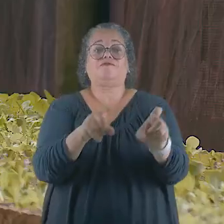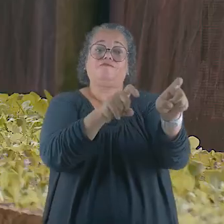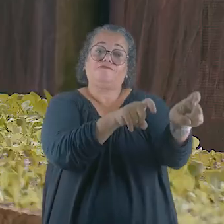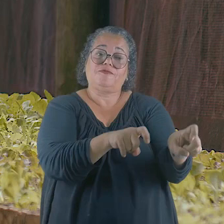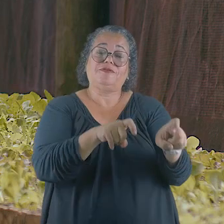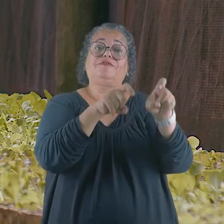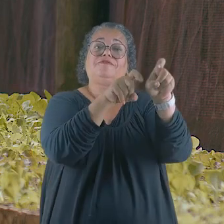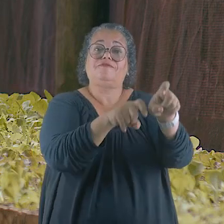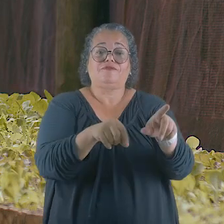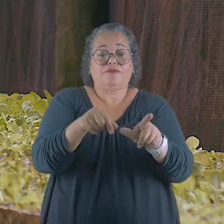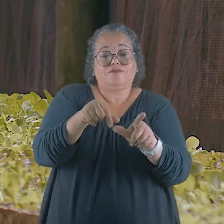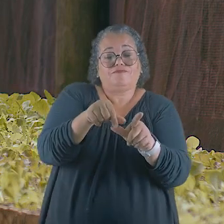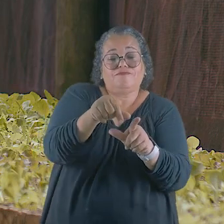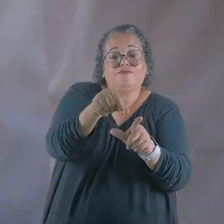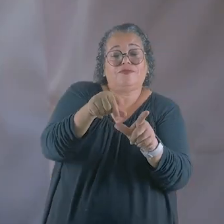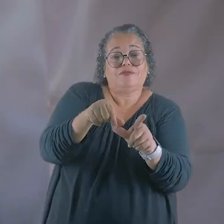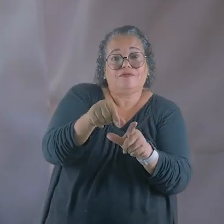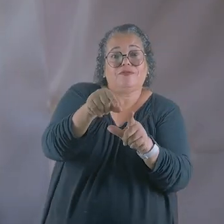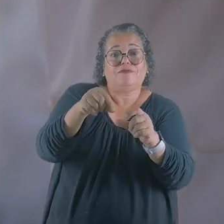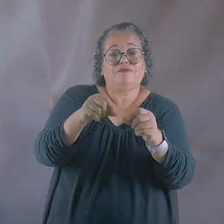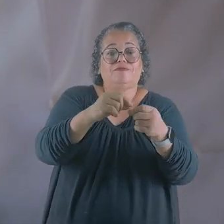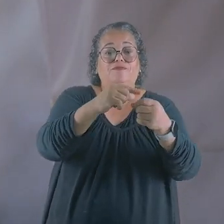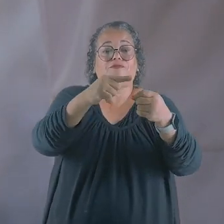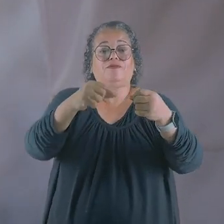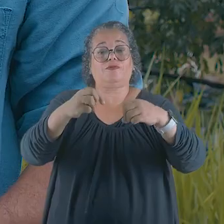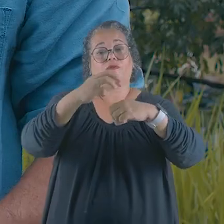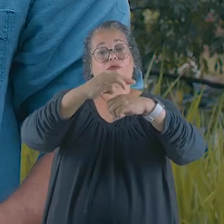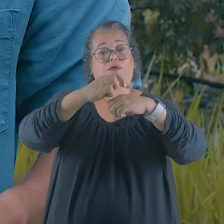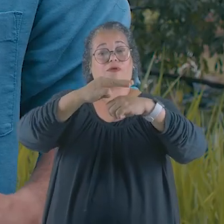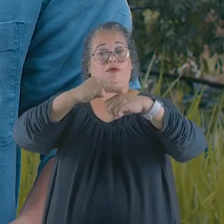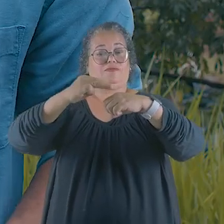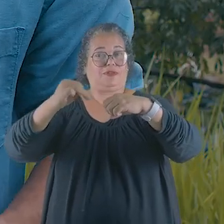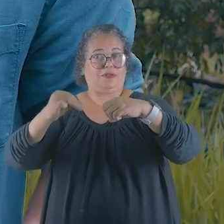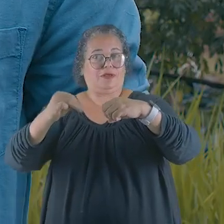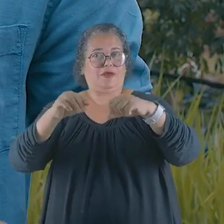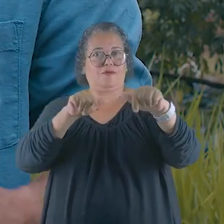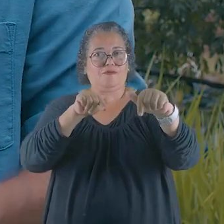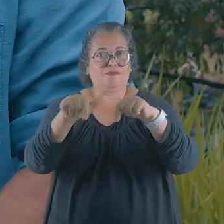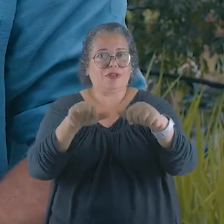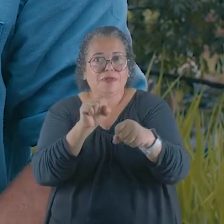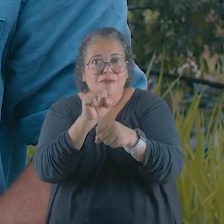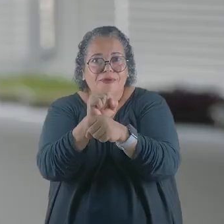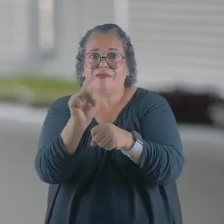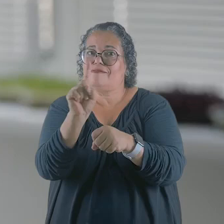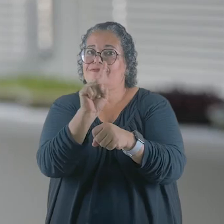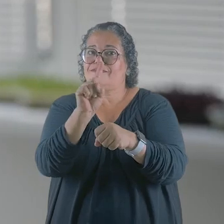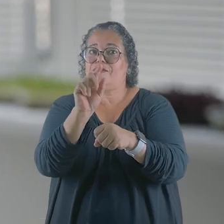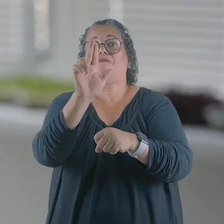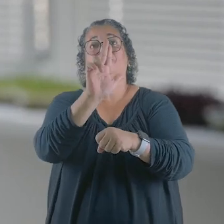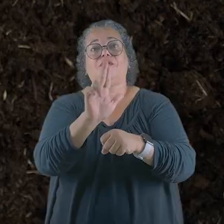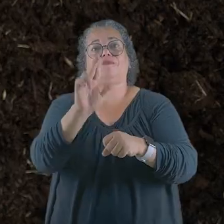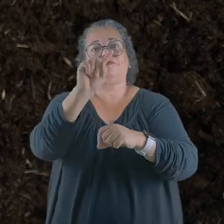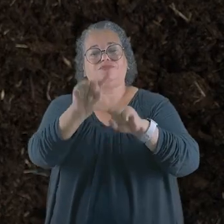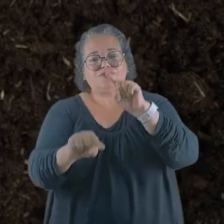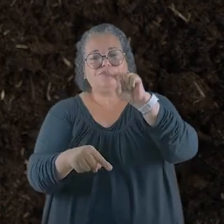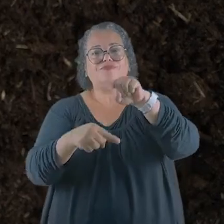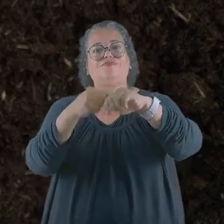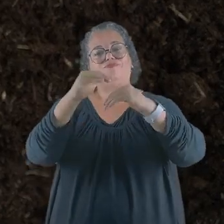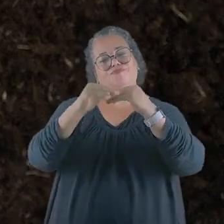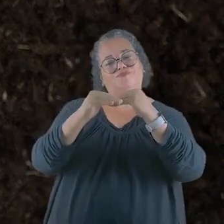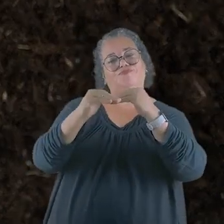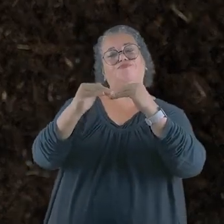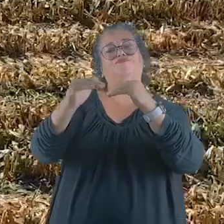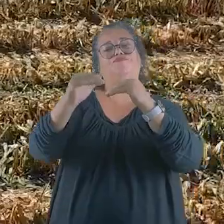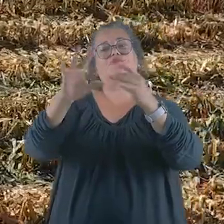agricultura como fertilizantes organominerais. O trabalho e pesquisa continuam, tudo para a Uberlândia crescer de forma